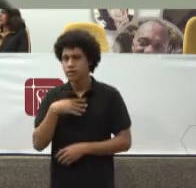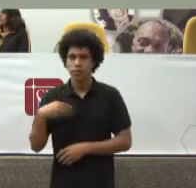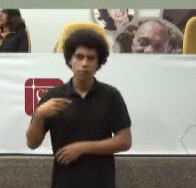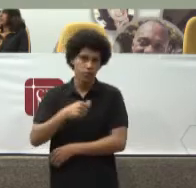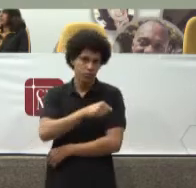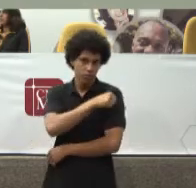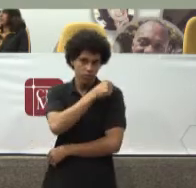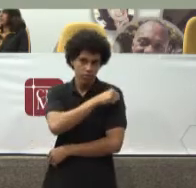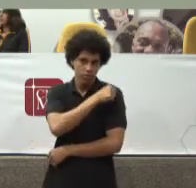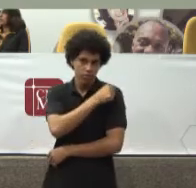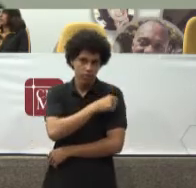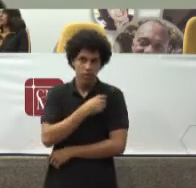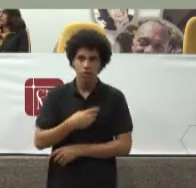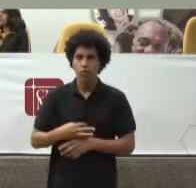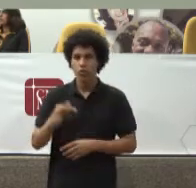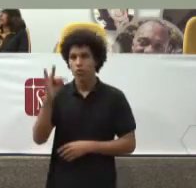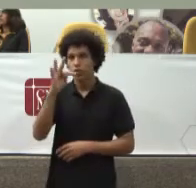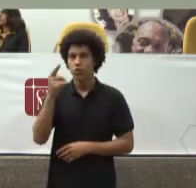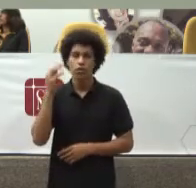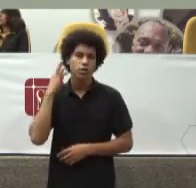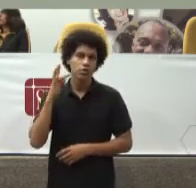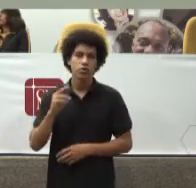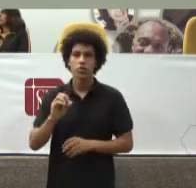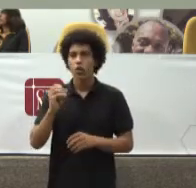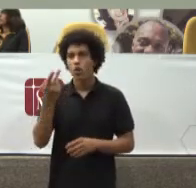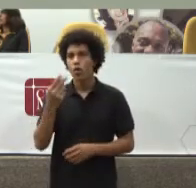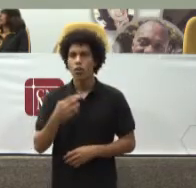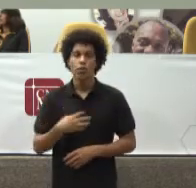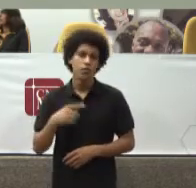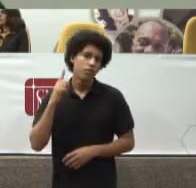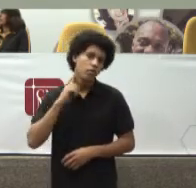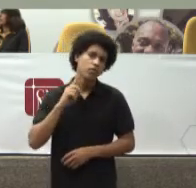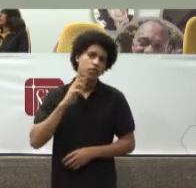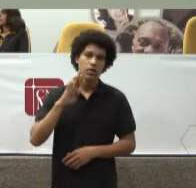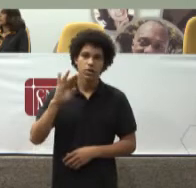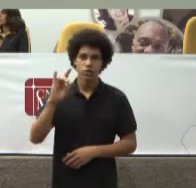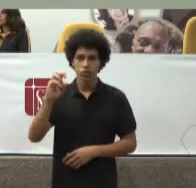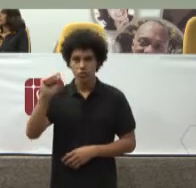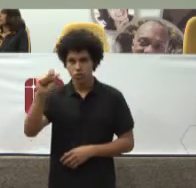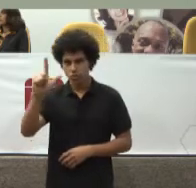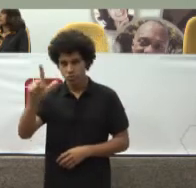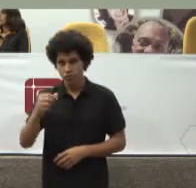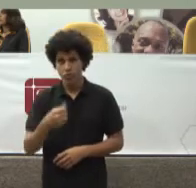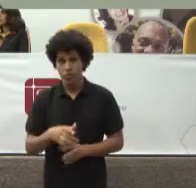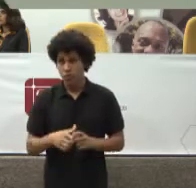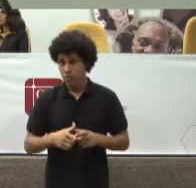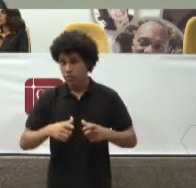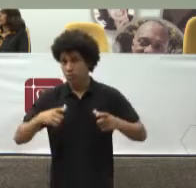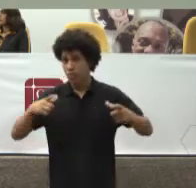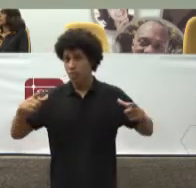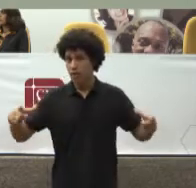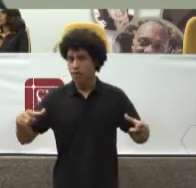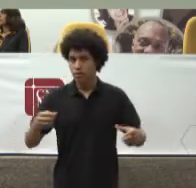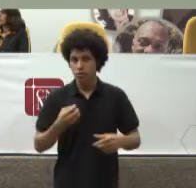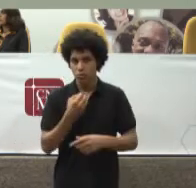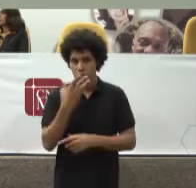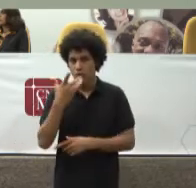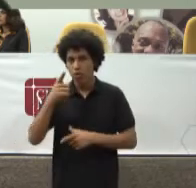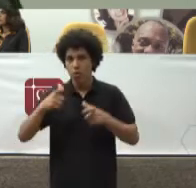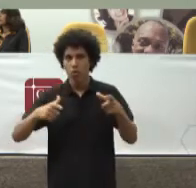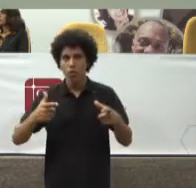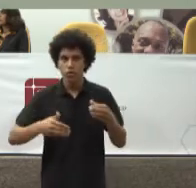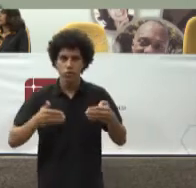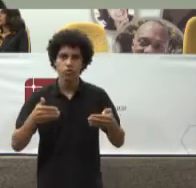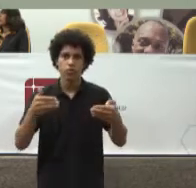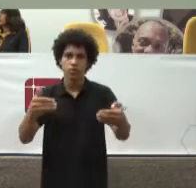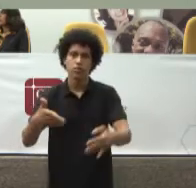O exemplo Do Rio Grande do Sul Um espaço Privilegiado Em que o Ministério Público Federal E estadual